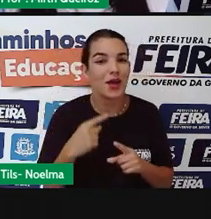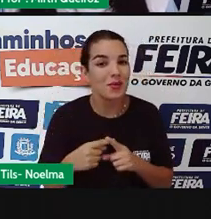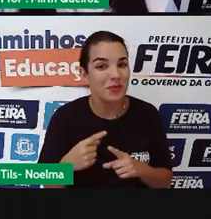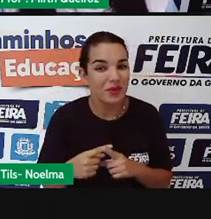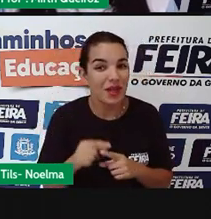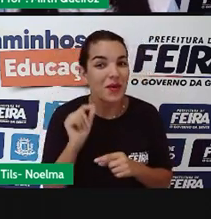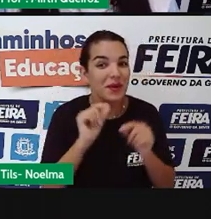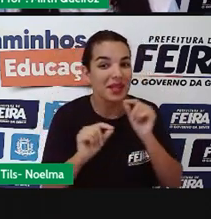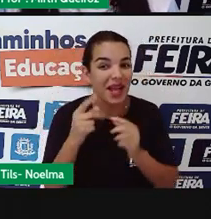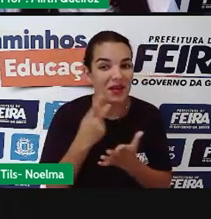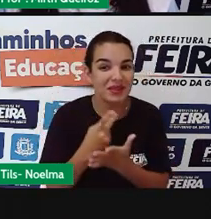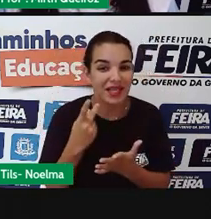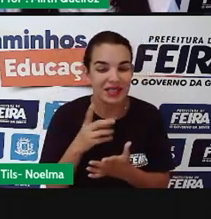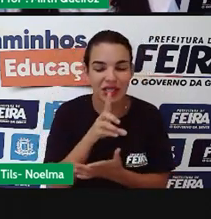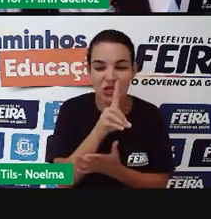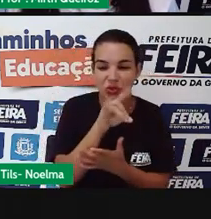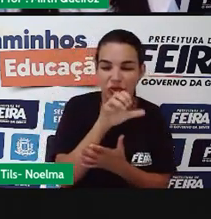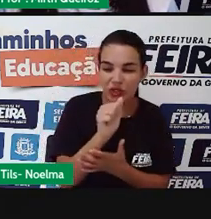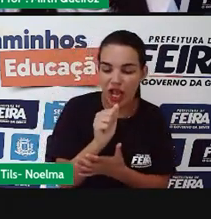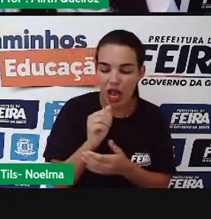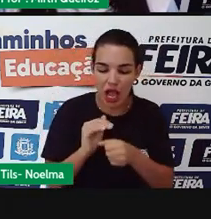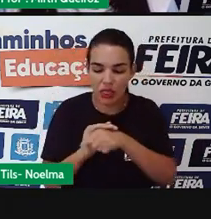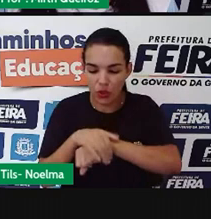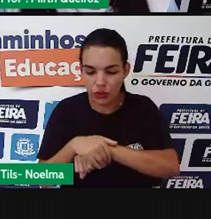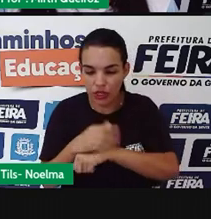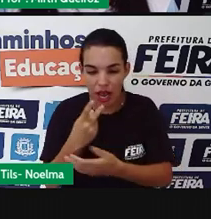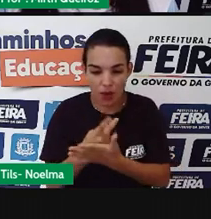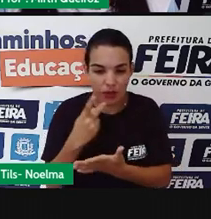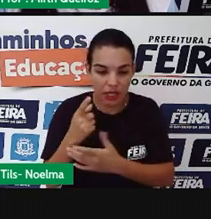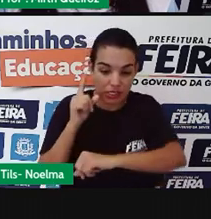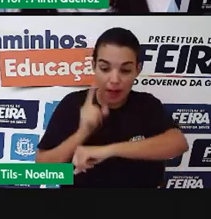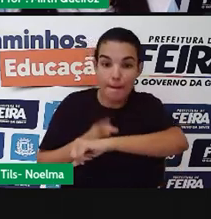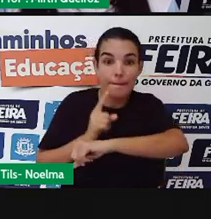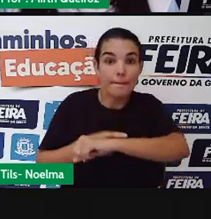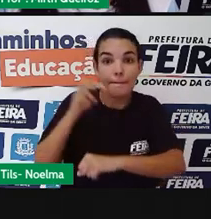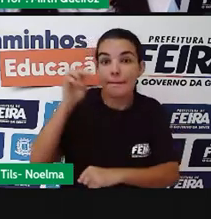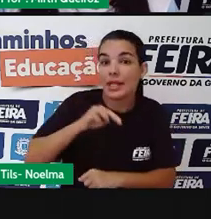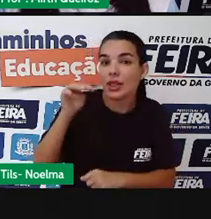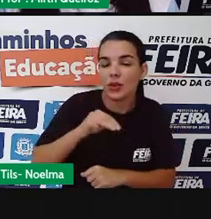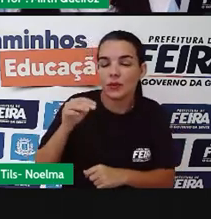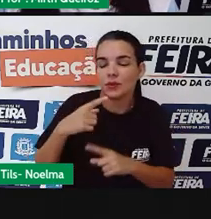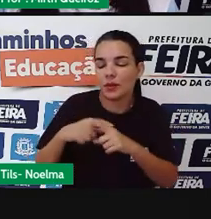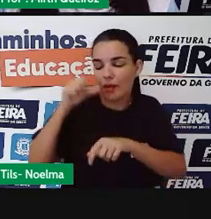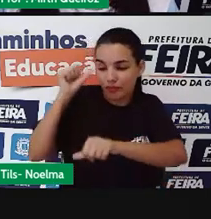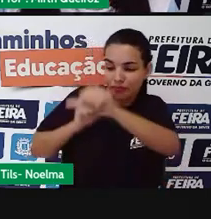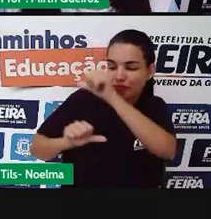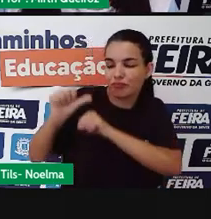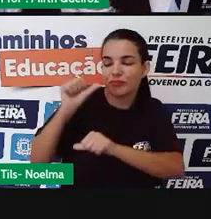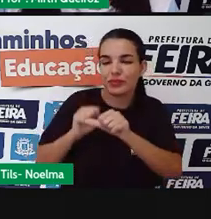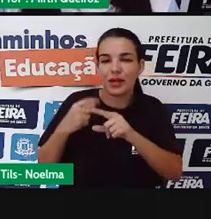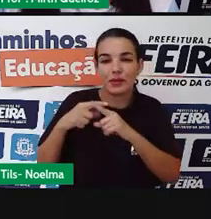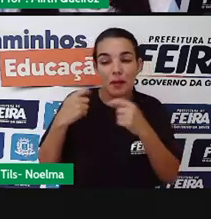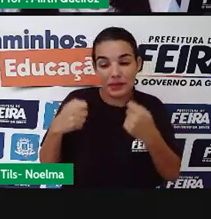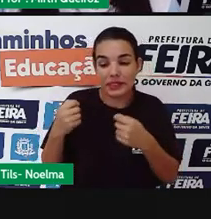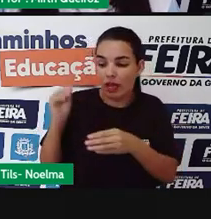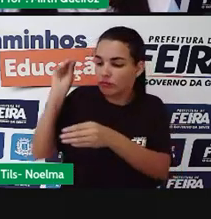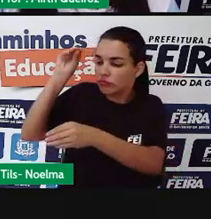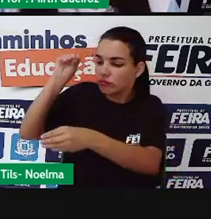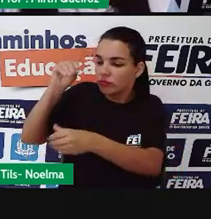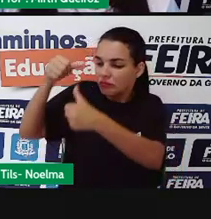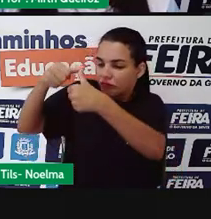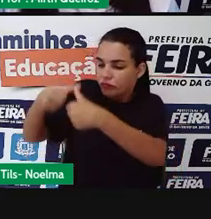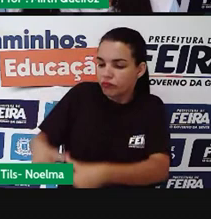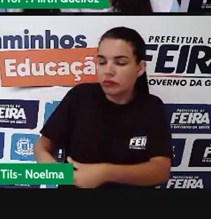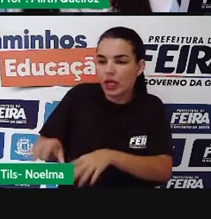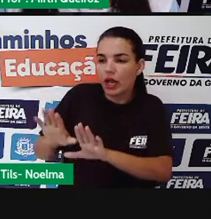nesse planeta acontecem questões de minutos, né? Então, ele tem que estar ali para acender a luz. Só que é uma